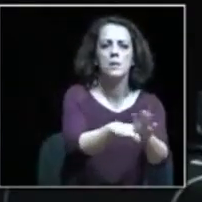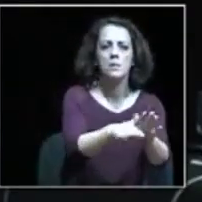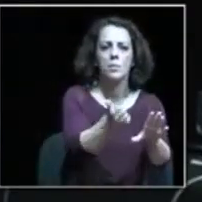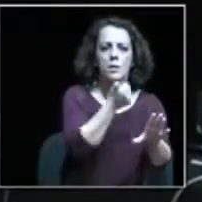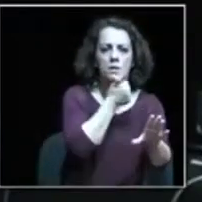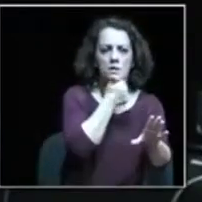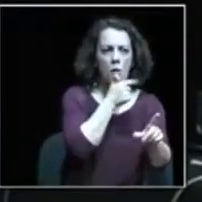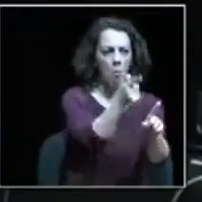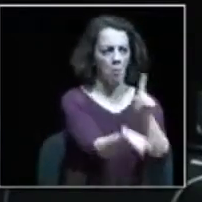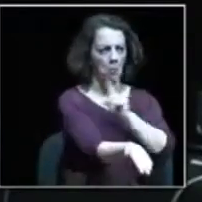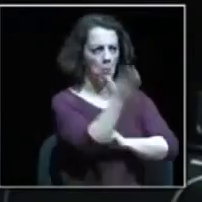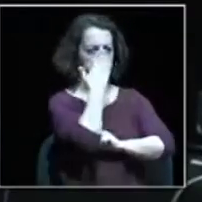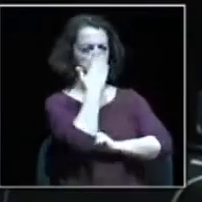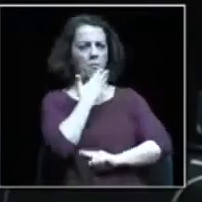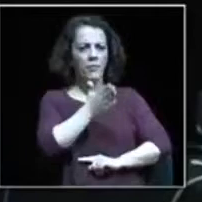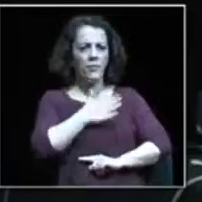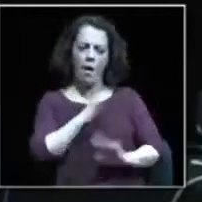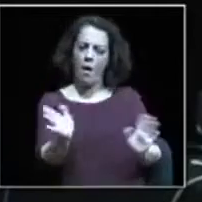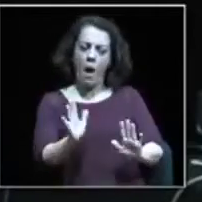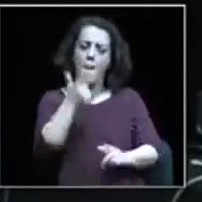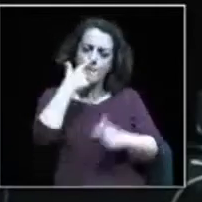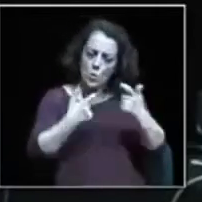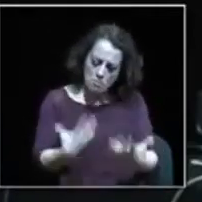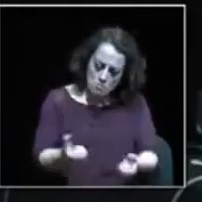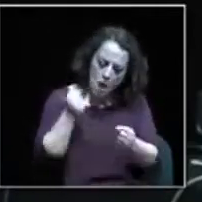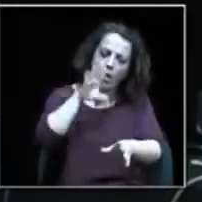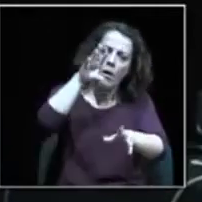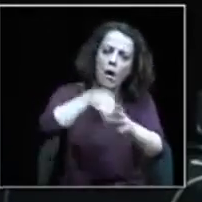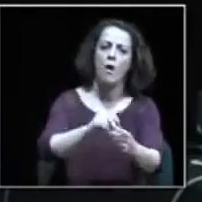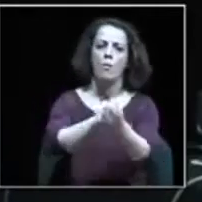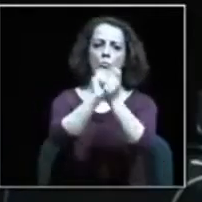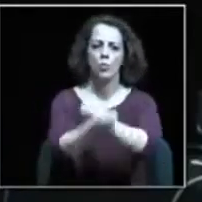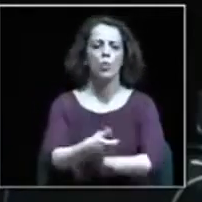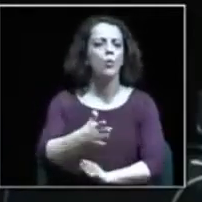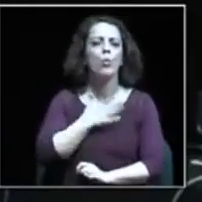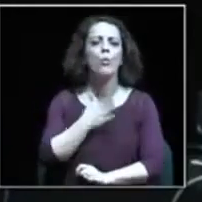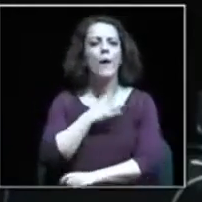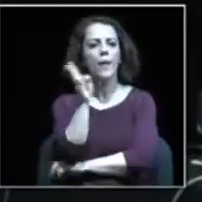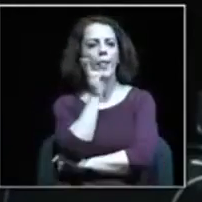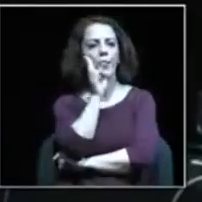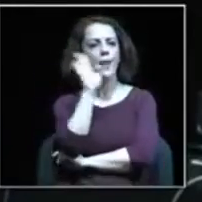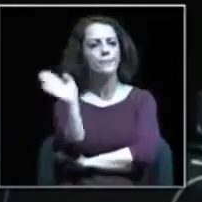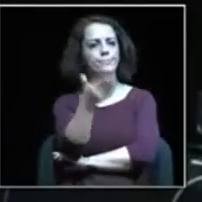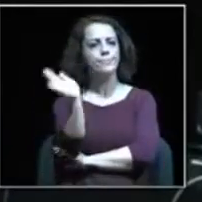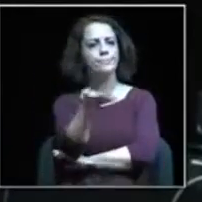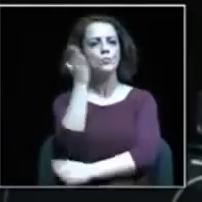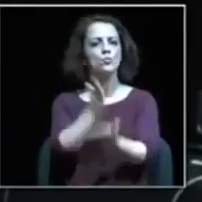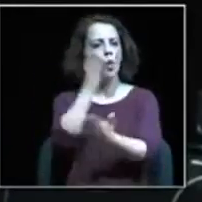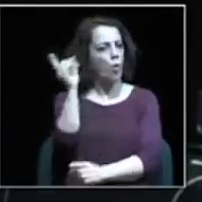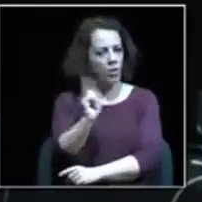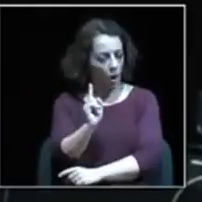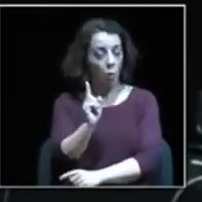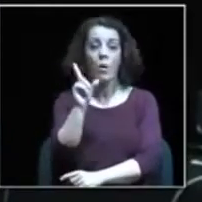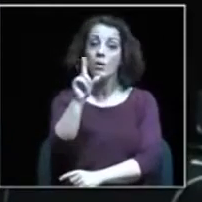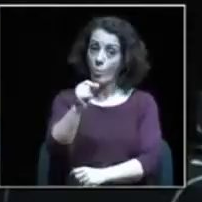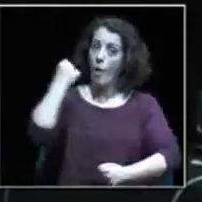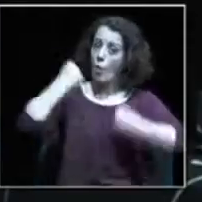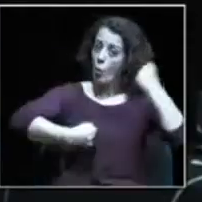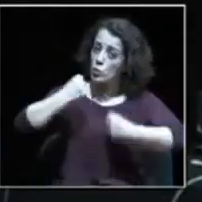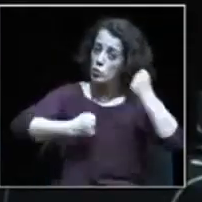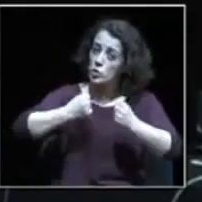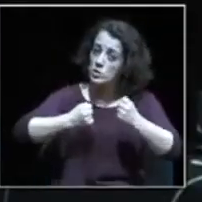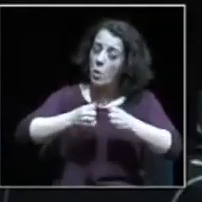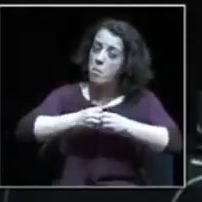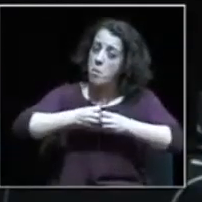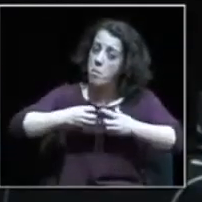na cara. As pessoas que querem fazer parte da mudança não querem ficar a assistir. E a forte contestação que se tem feito sentir